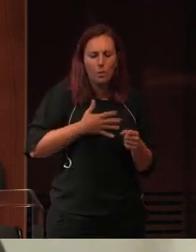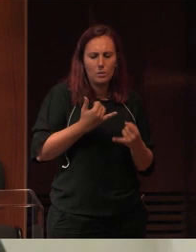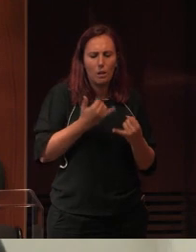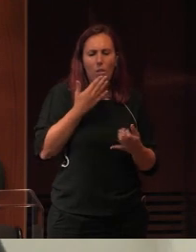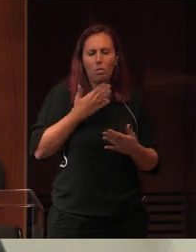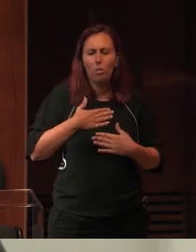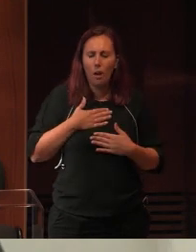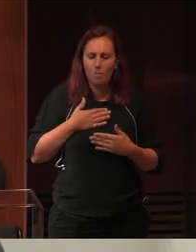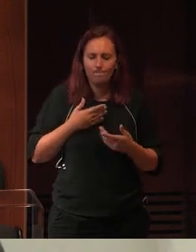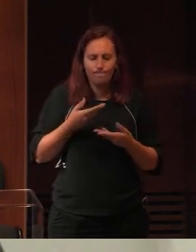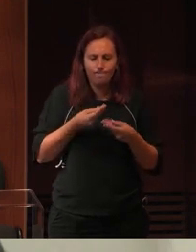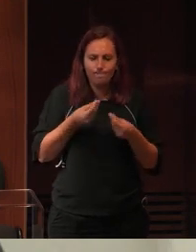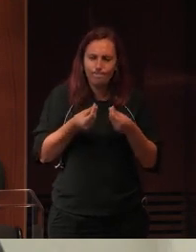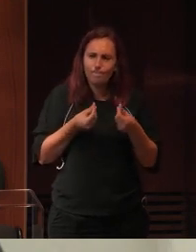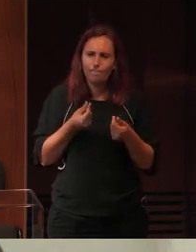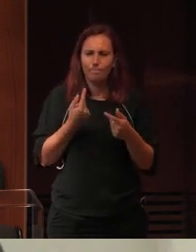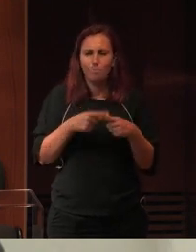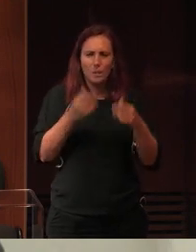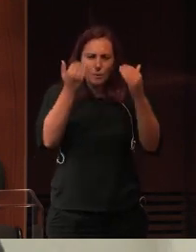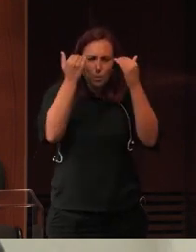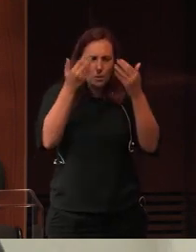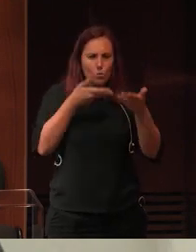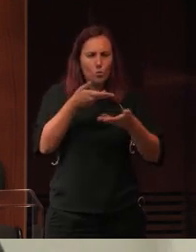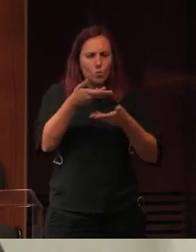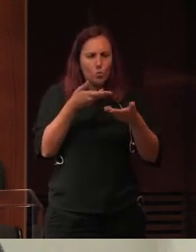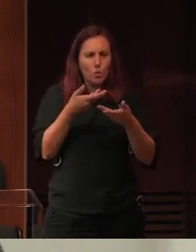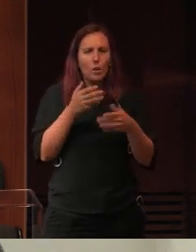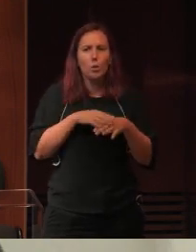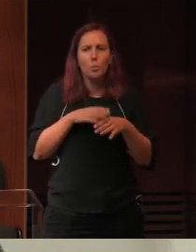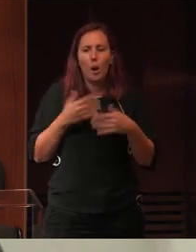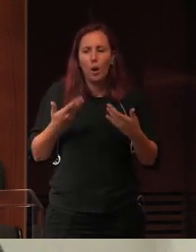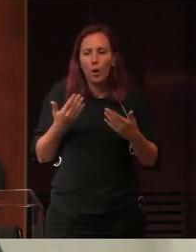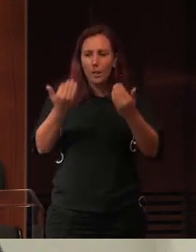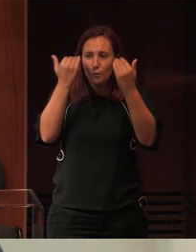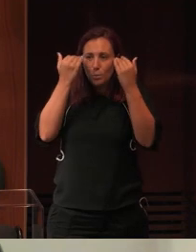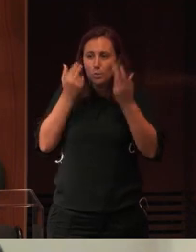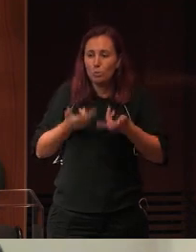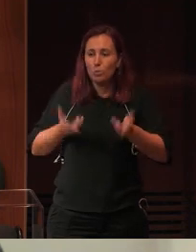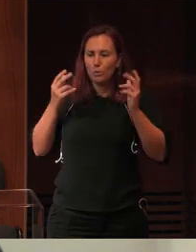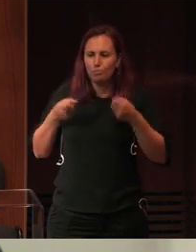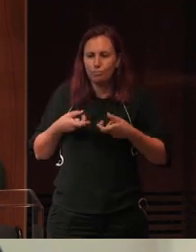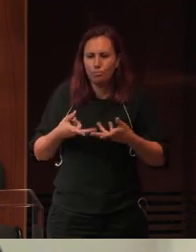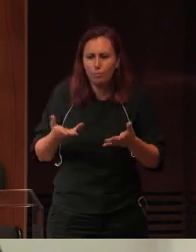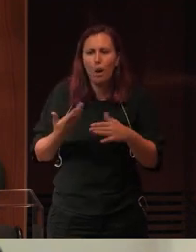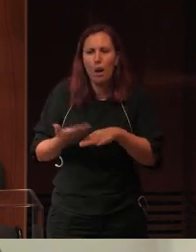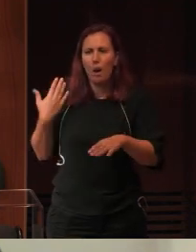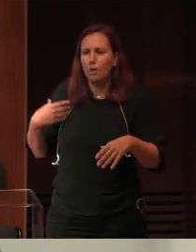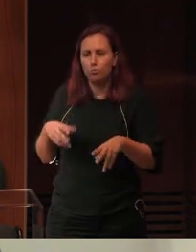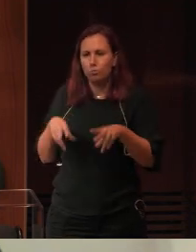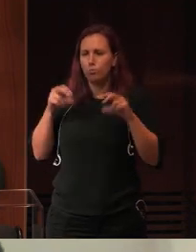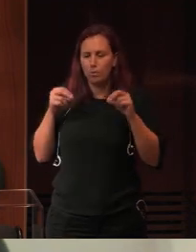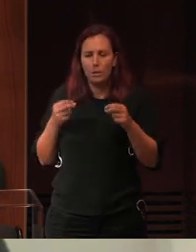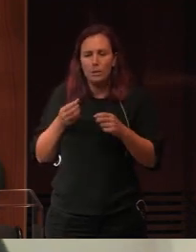relação diferente com a informação, nunca tivemos tanta informação disponível e tão rapidamente